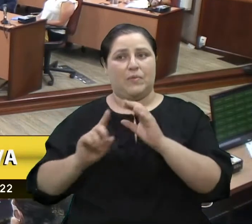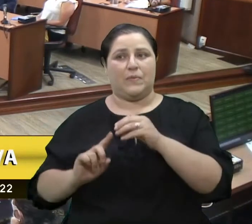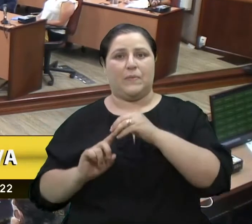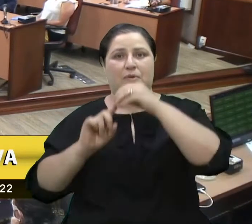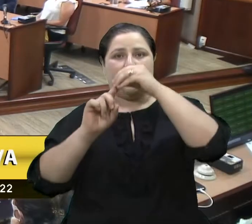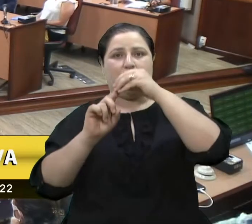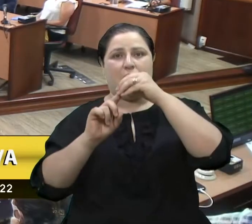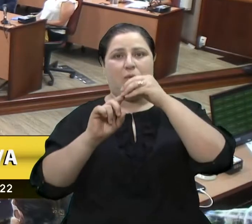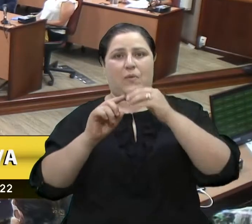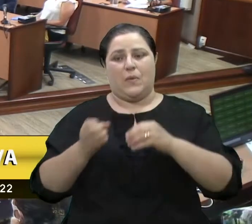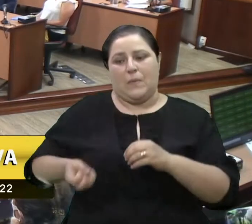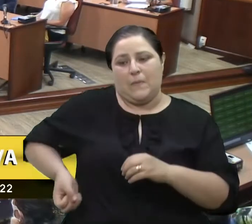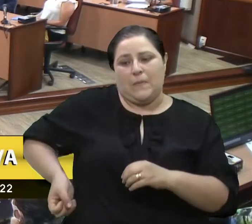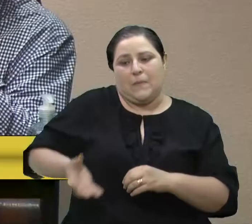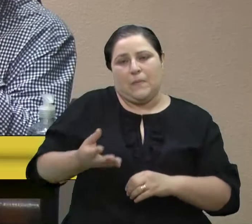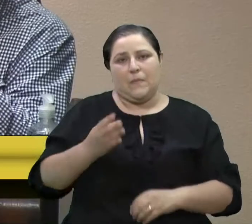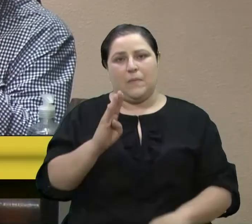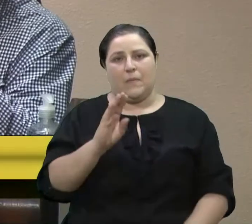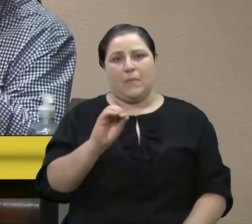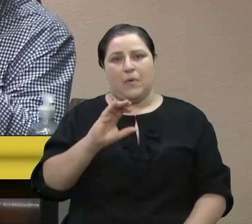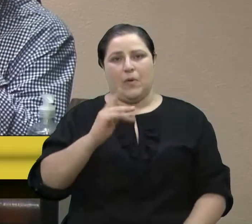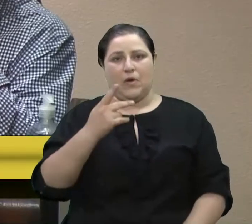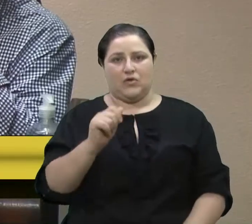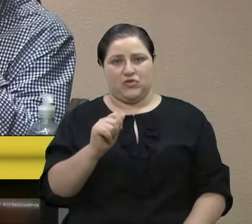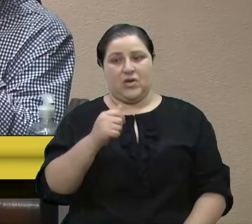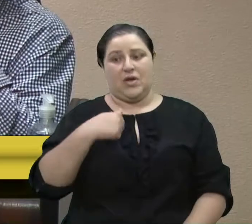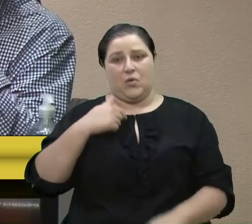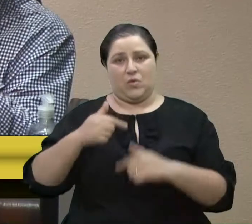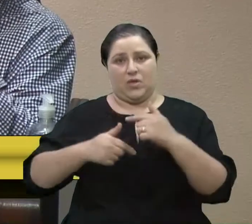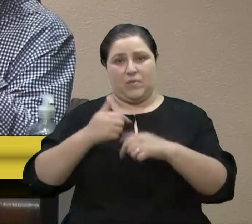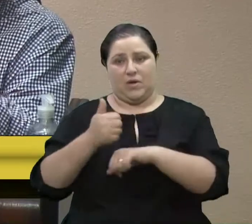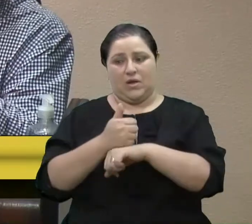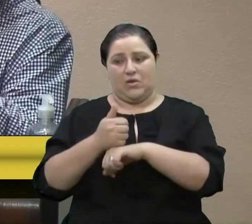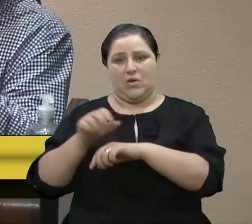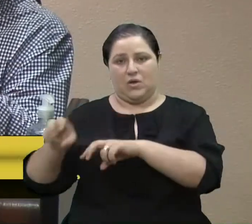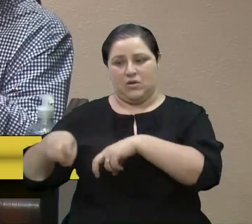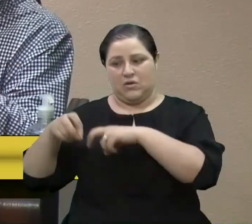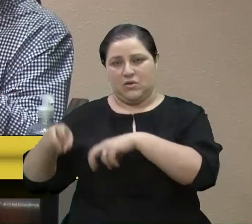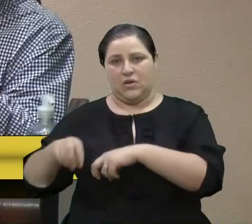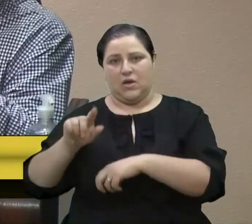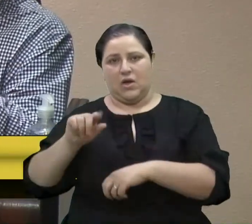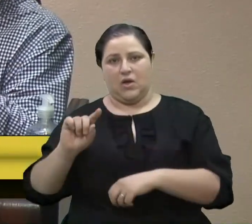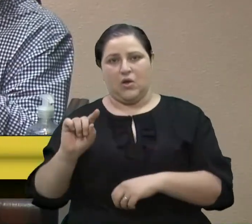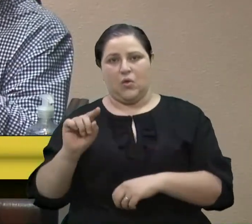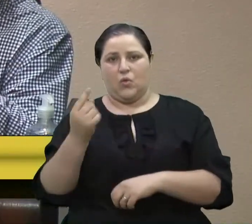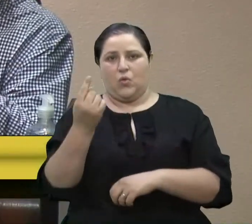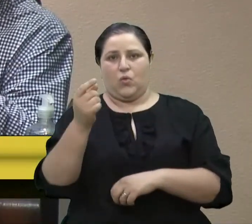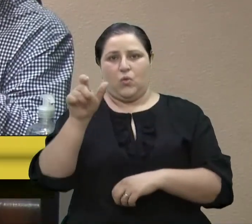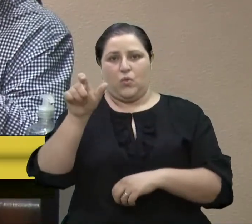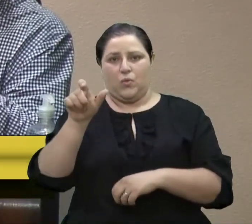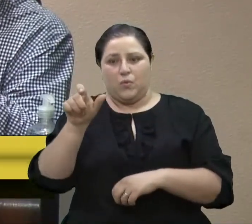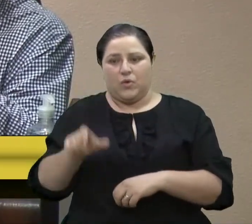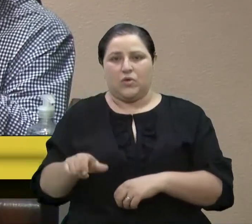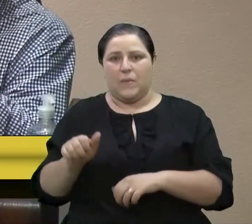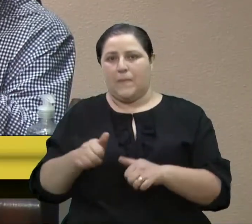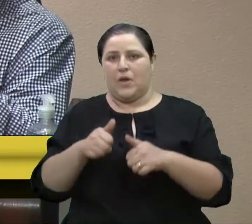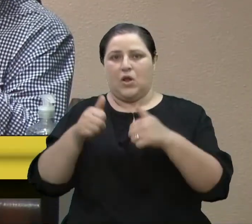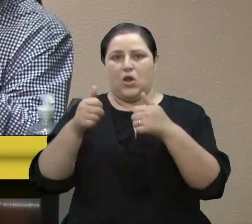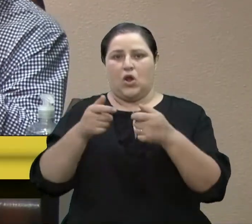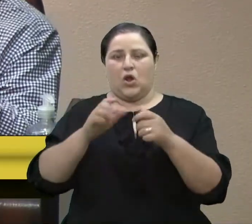agricultor, sou testemunha. Foi um dos melhores coordenadores distritais que nós já tivemos.